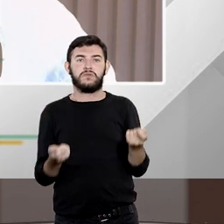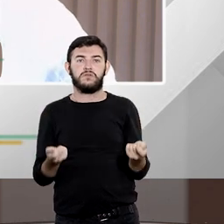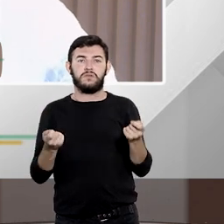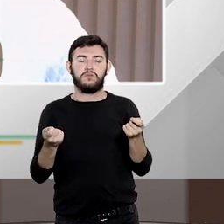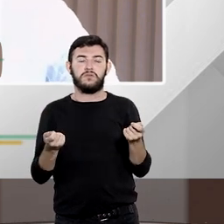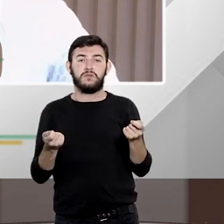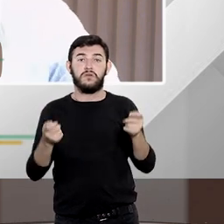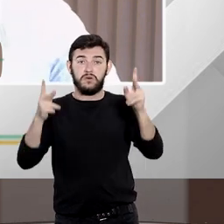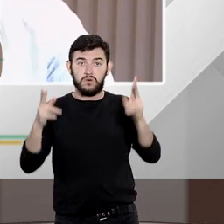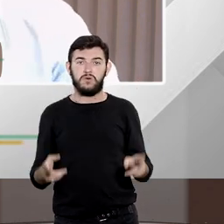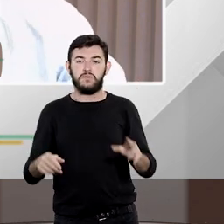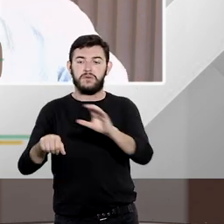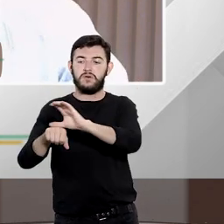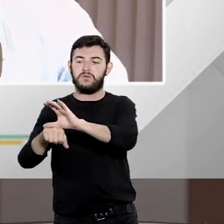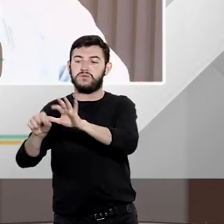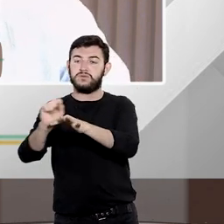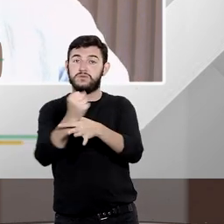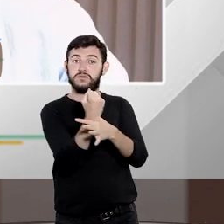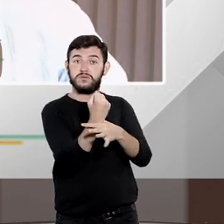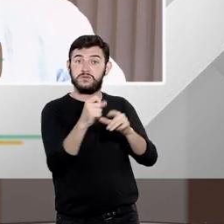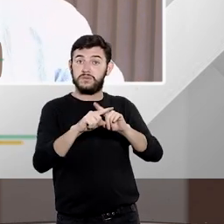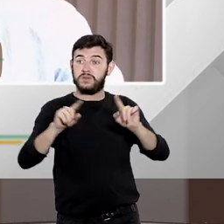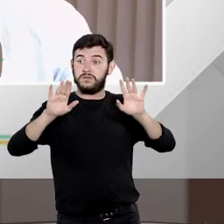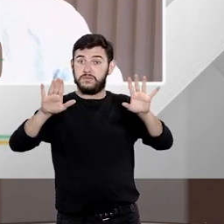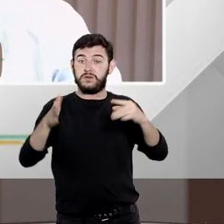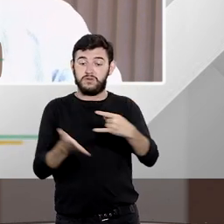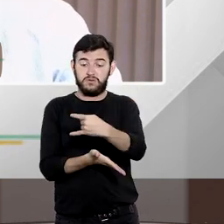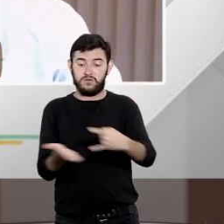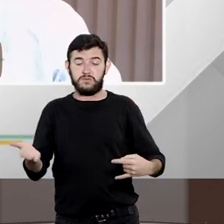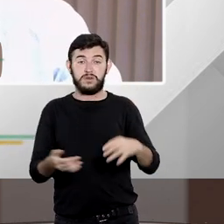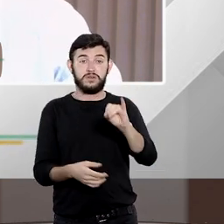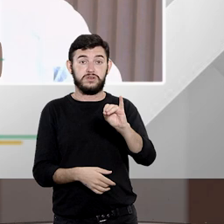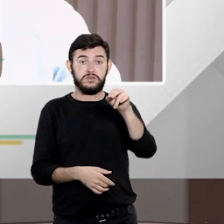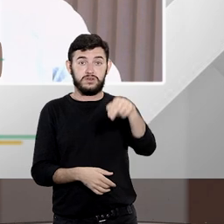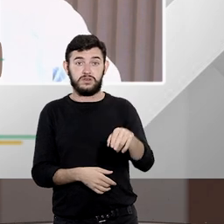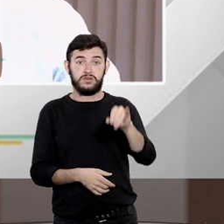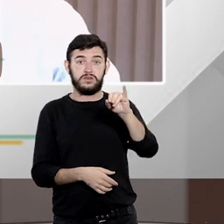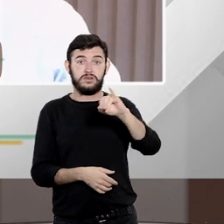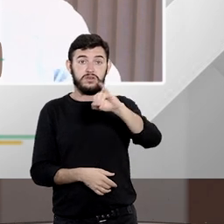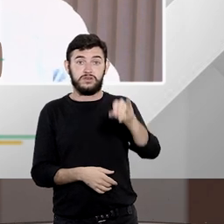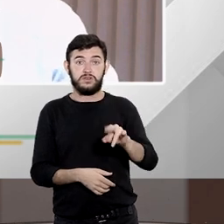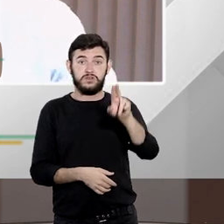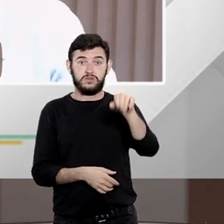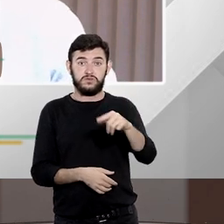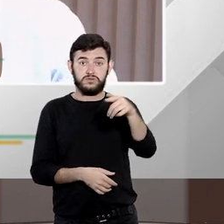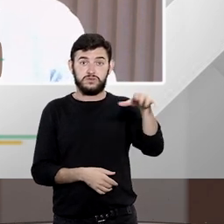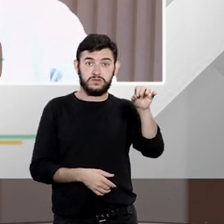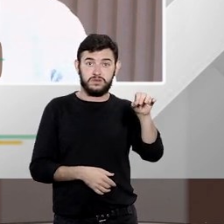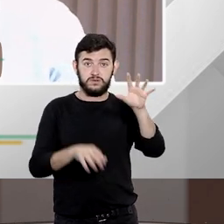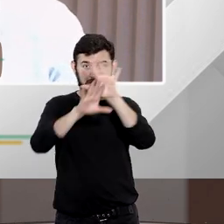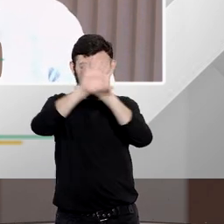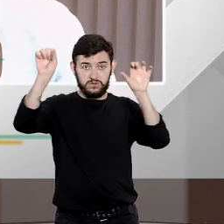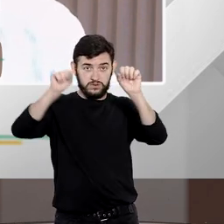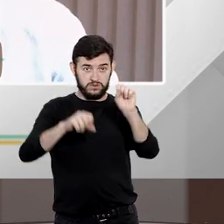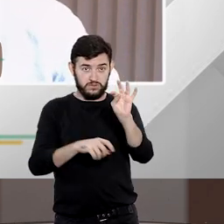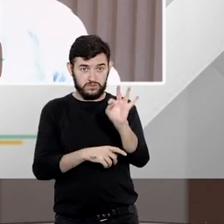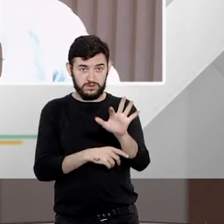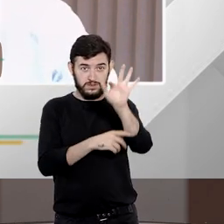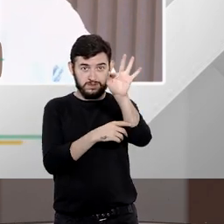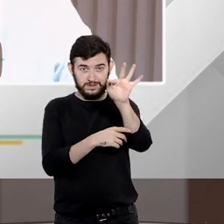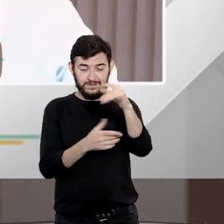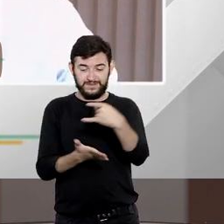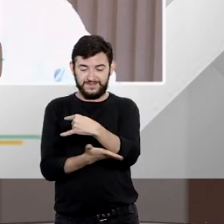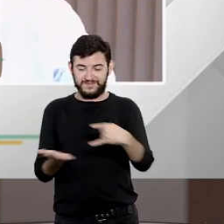Constituição o mandato de injunção sempre foi visto no Supremo como um instrumento para dizer olha é verdade